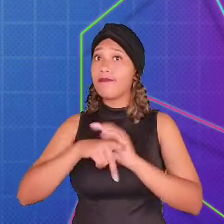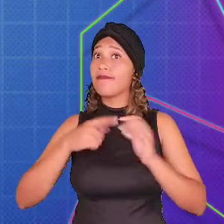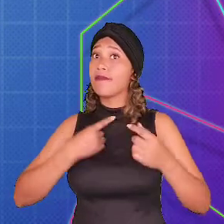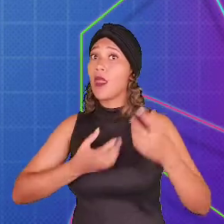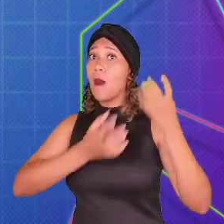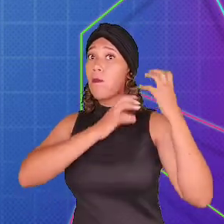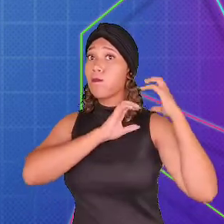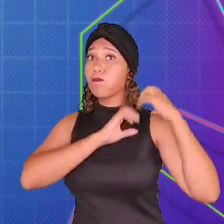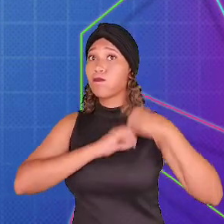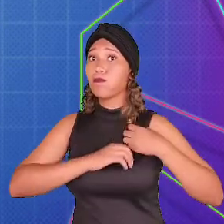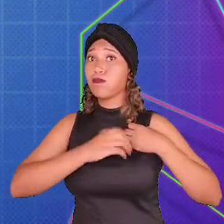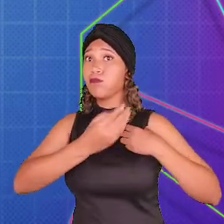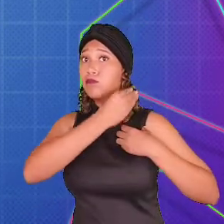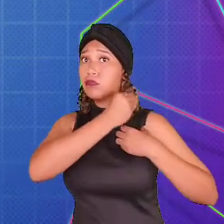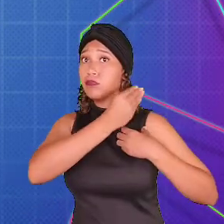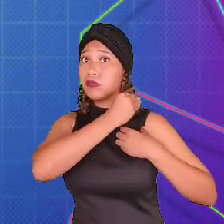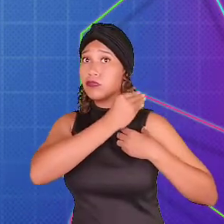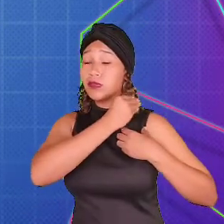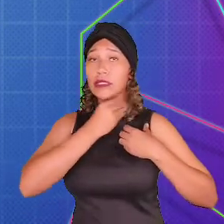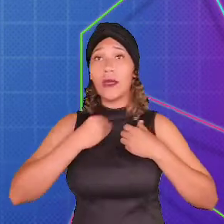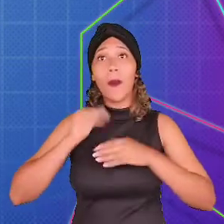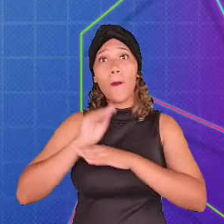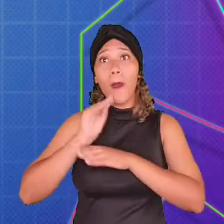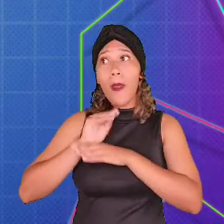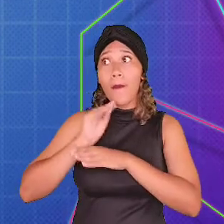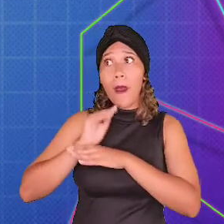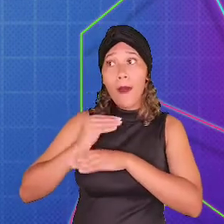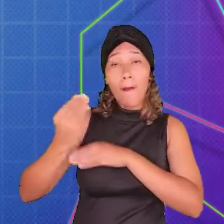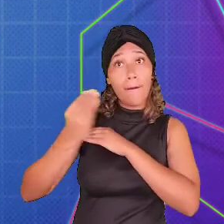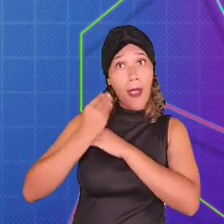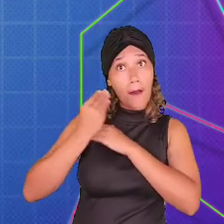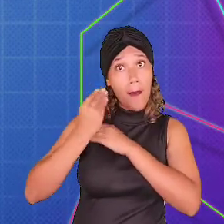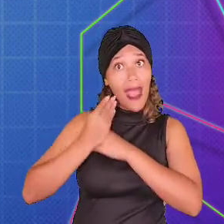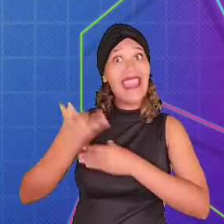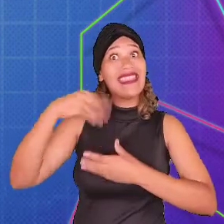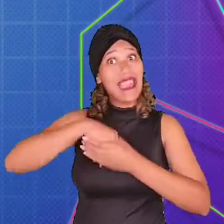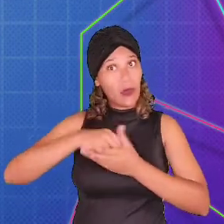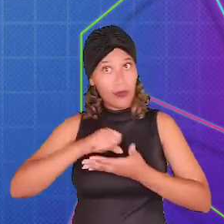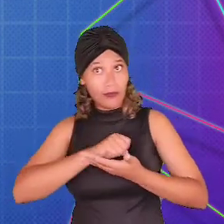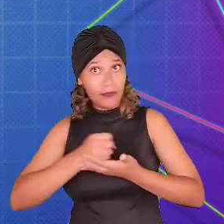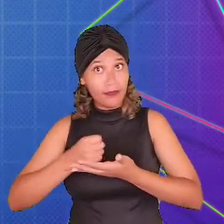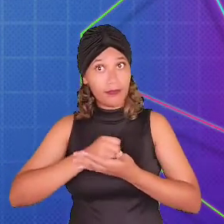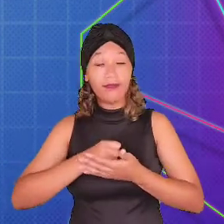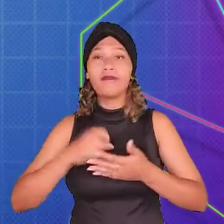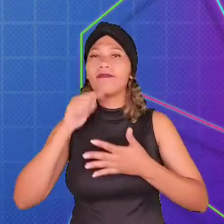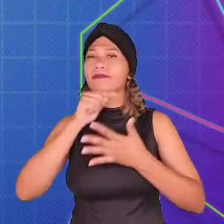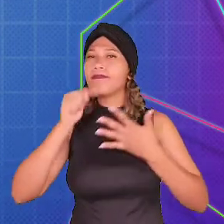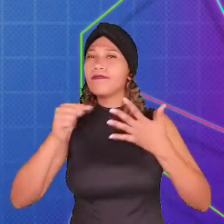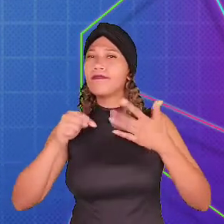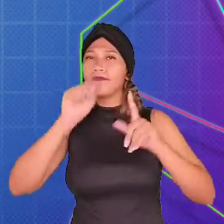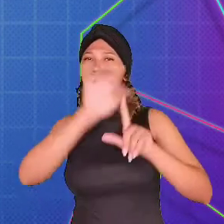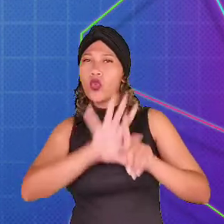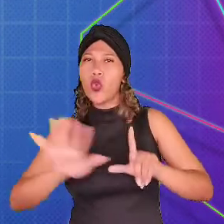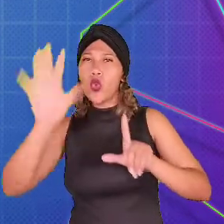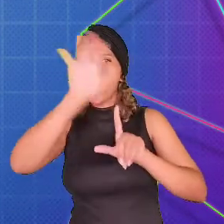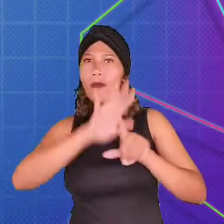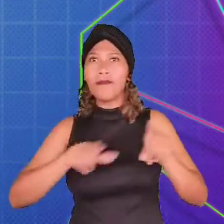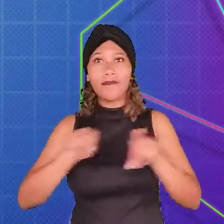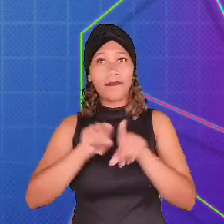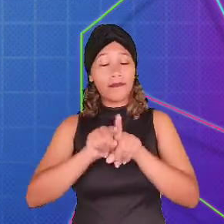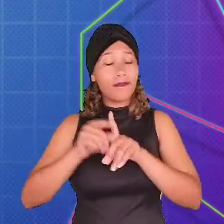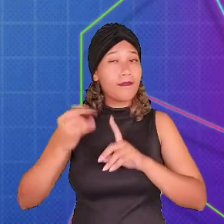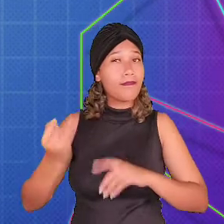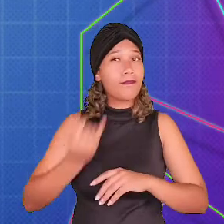ser utilizado para se defender dentro de um game. Além de pensar nos detalhes que vão estar na interface, é preciso pensar na